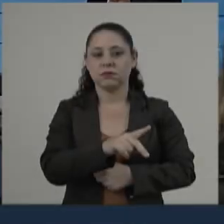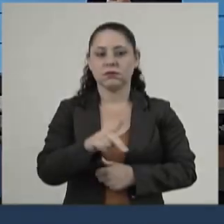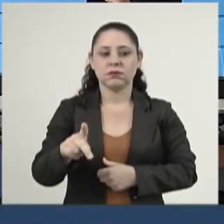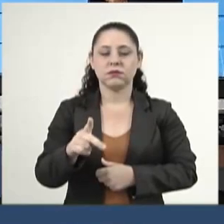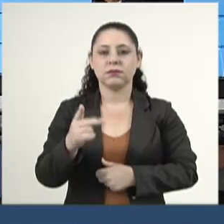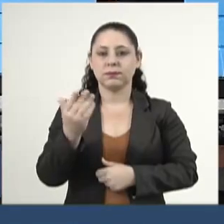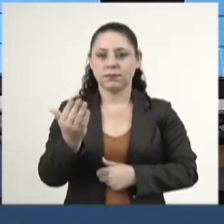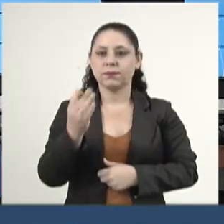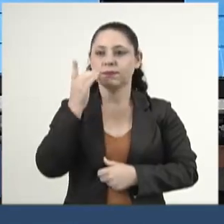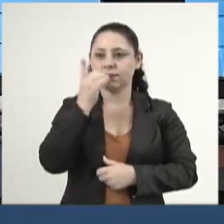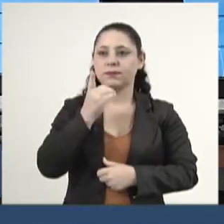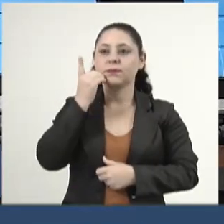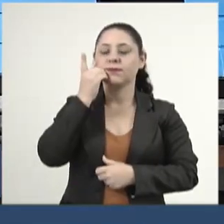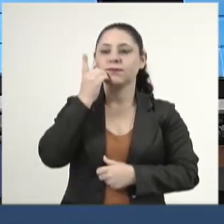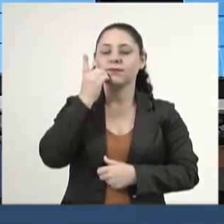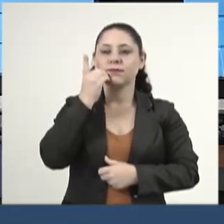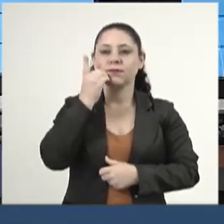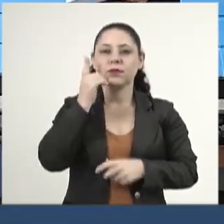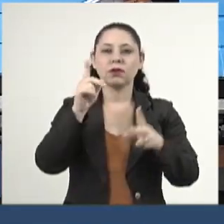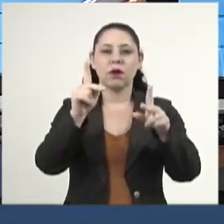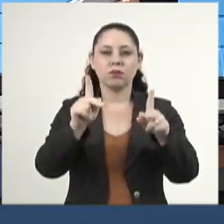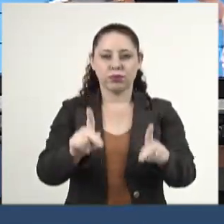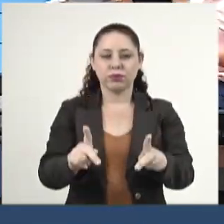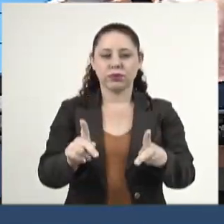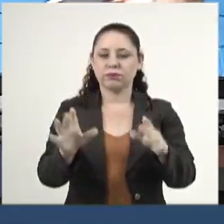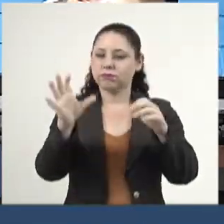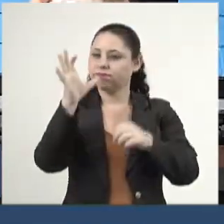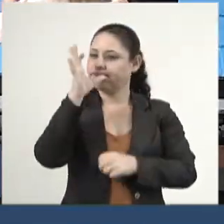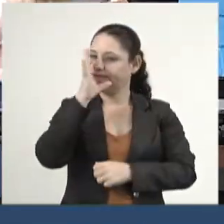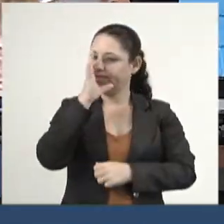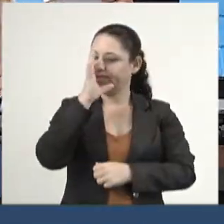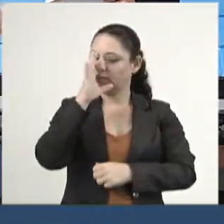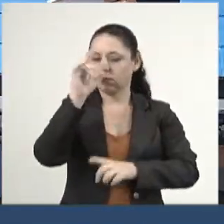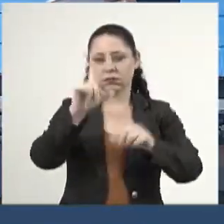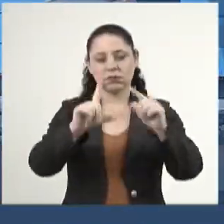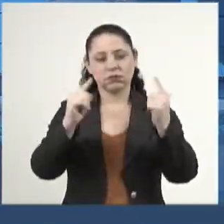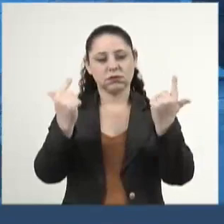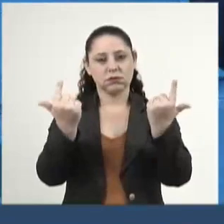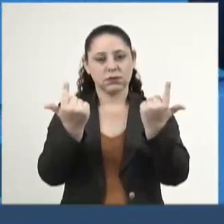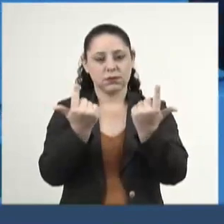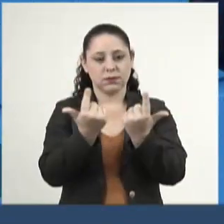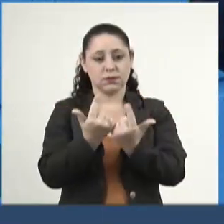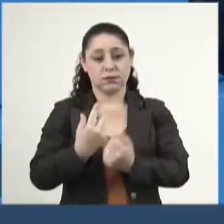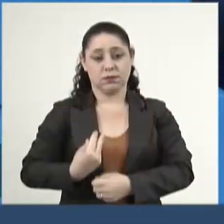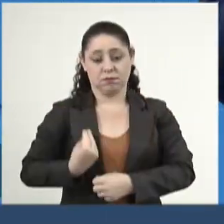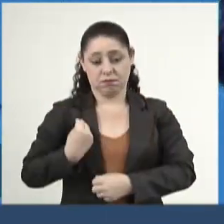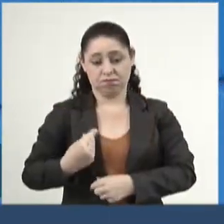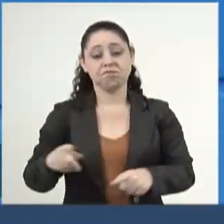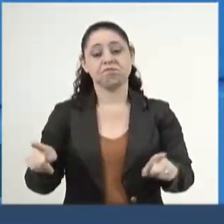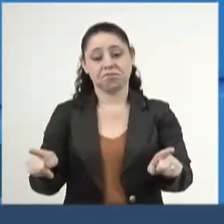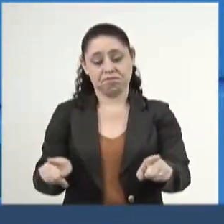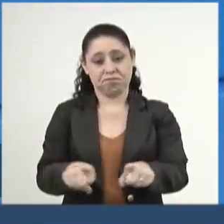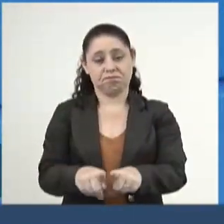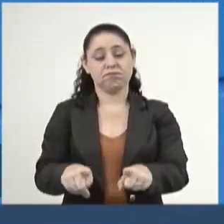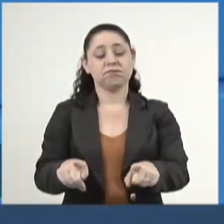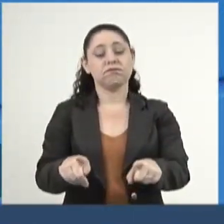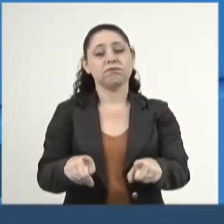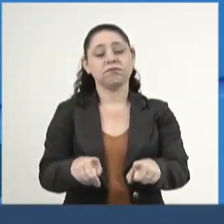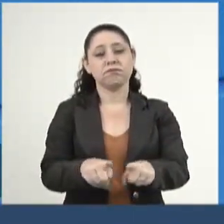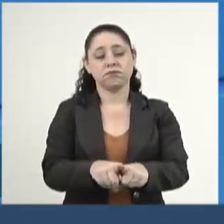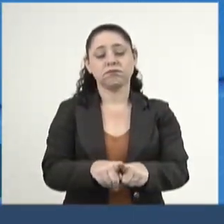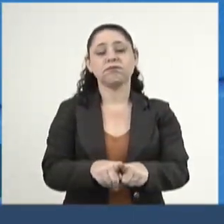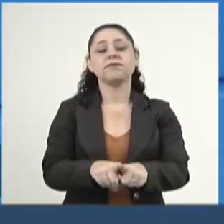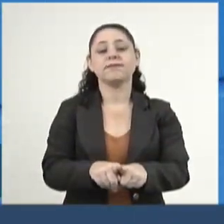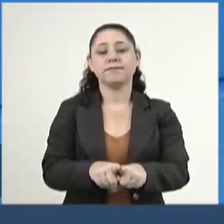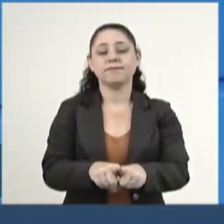Bom dia, senhores deputados, bom dia à população que nos prestigia com a presença, também àqueles que nos assistem pela